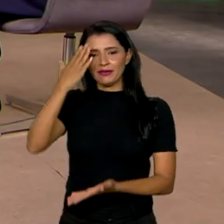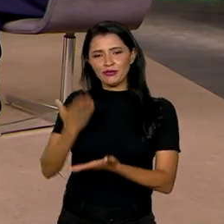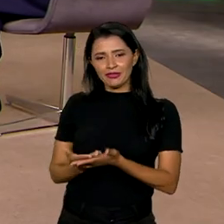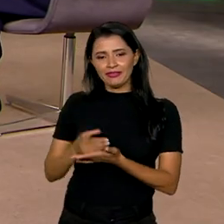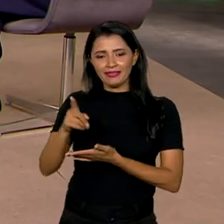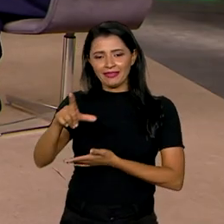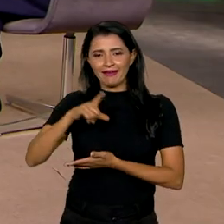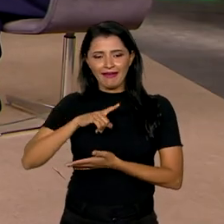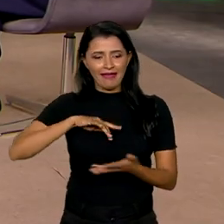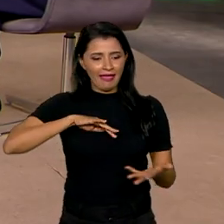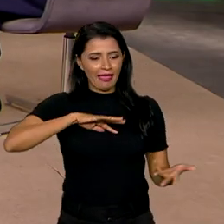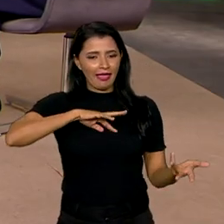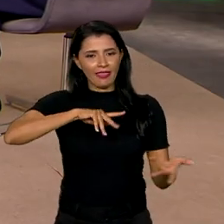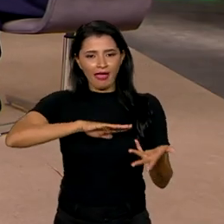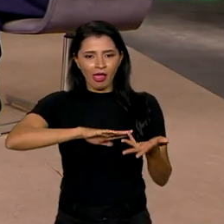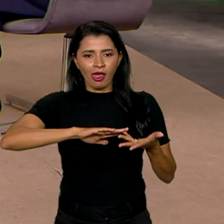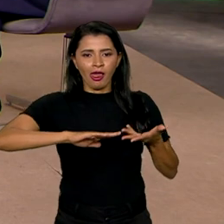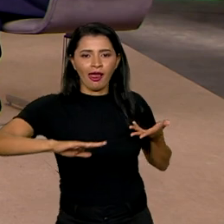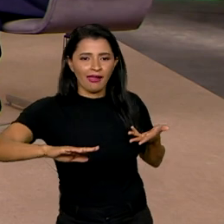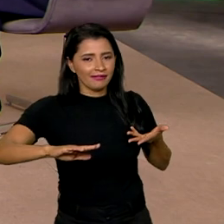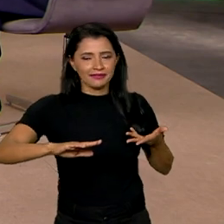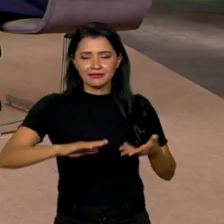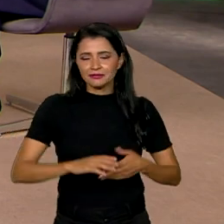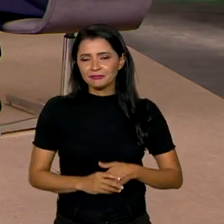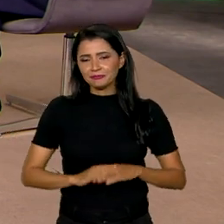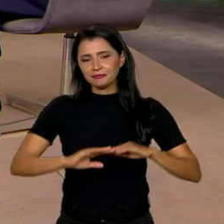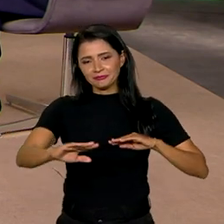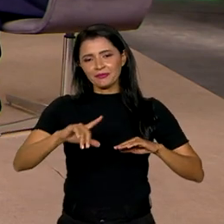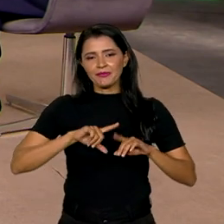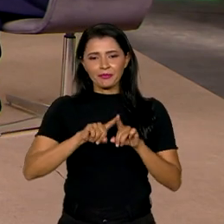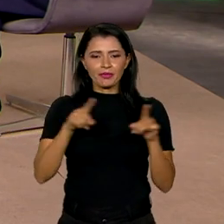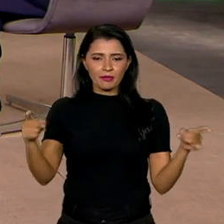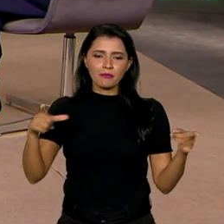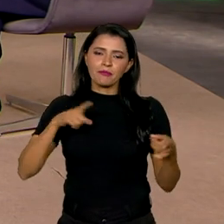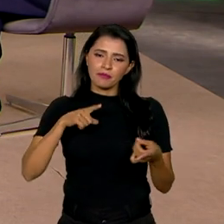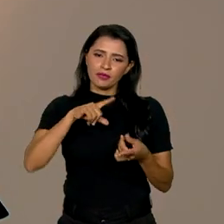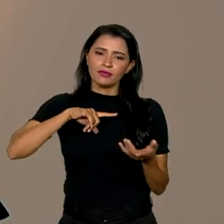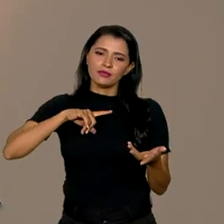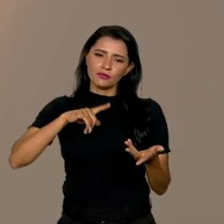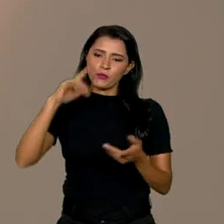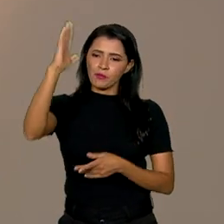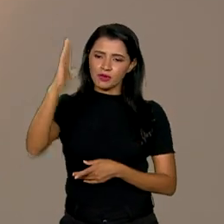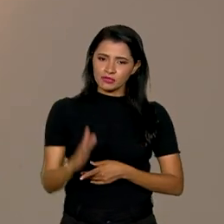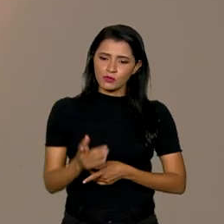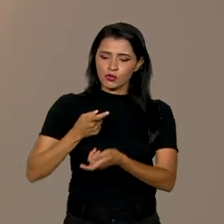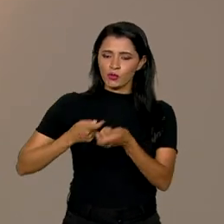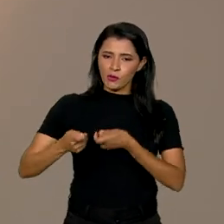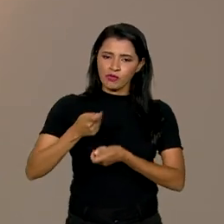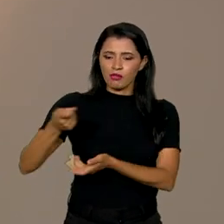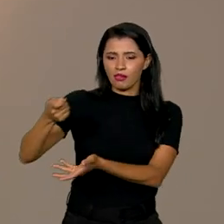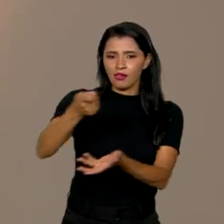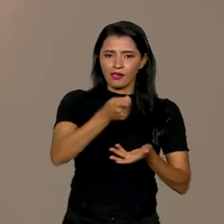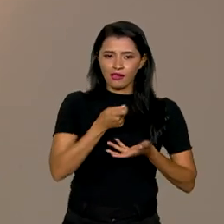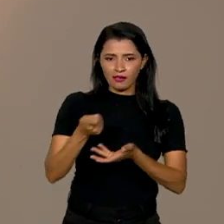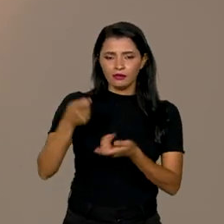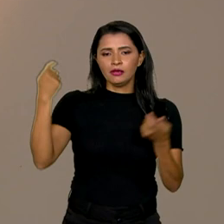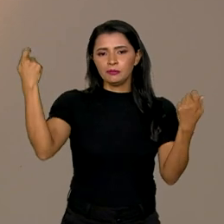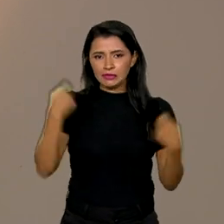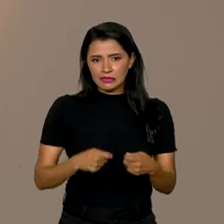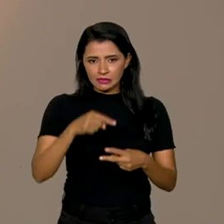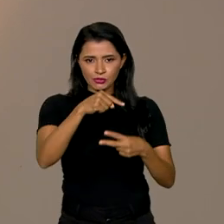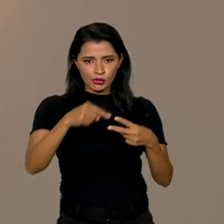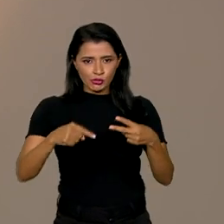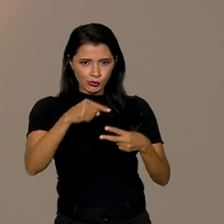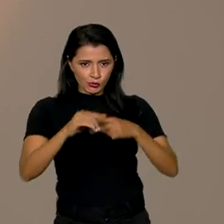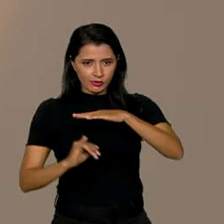em que a terra é plana. Mas o Brasil é uma economia capitalista. E uma economia capitalista depende dessas duas